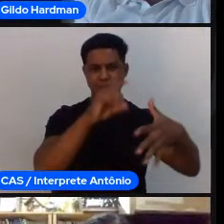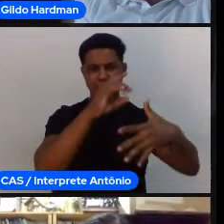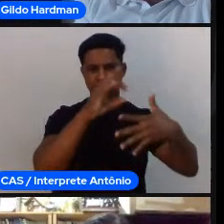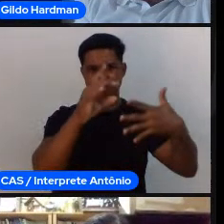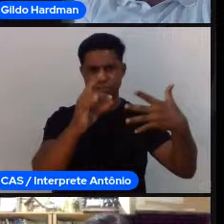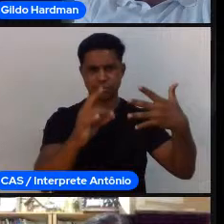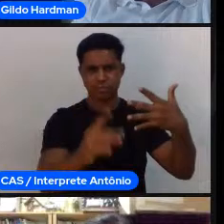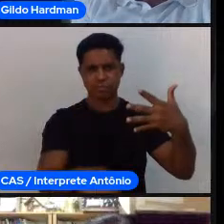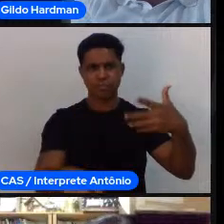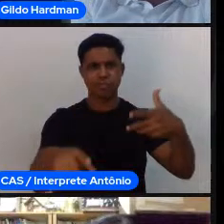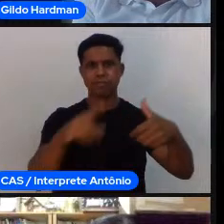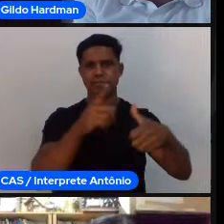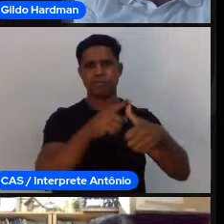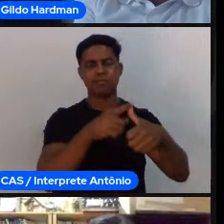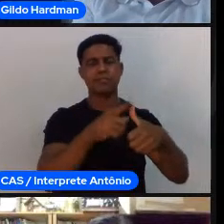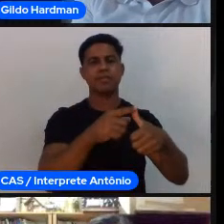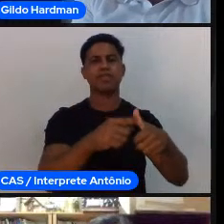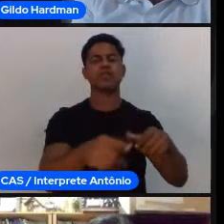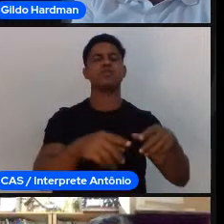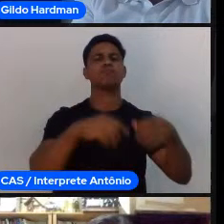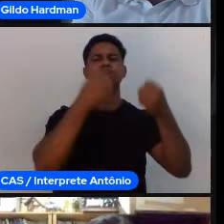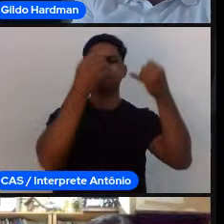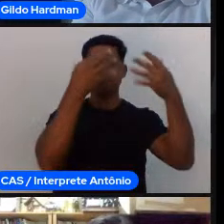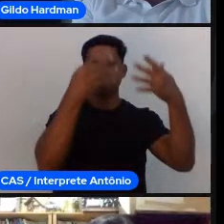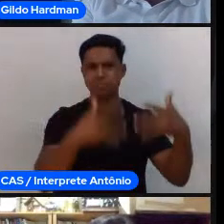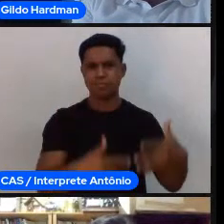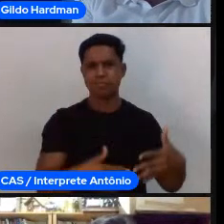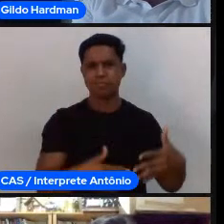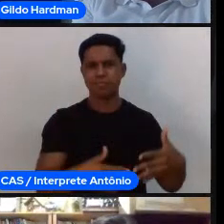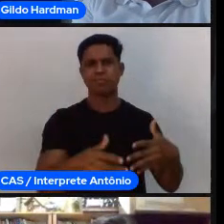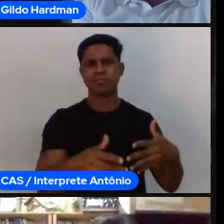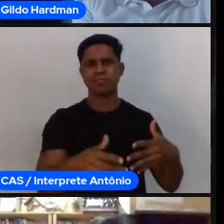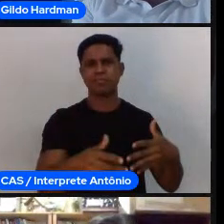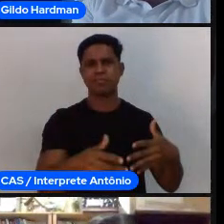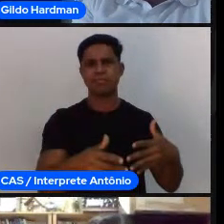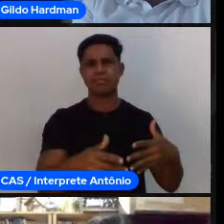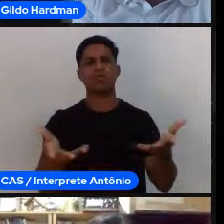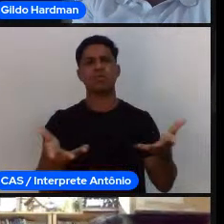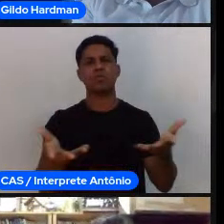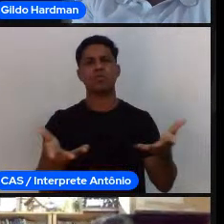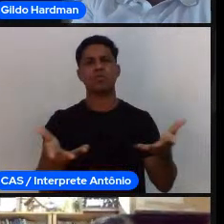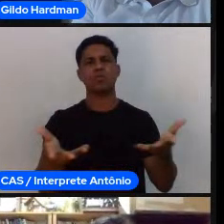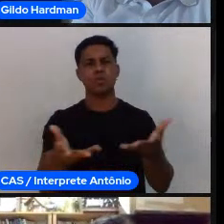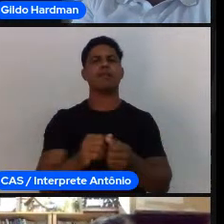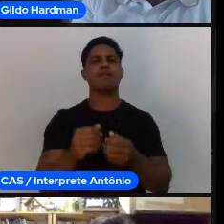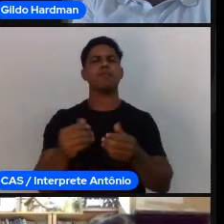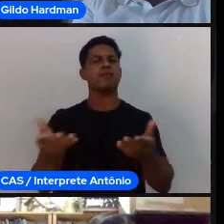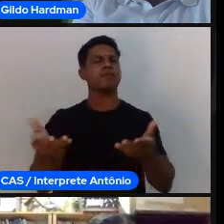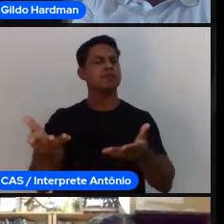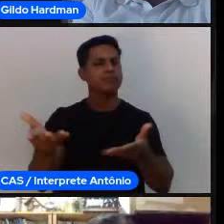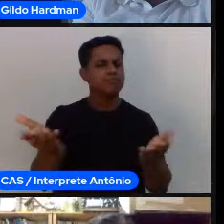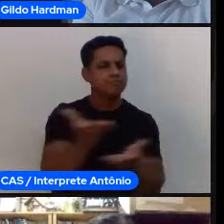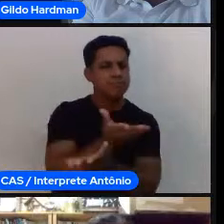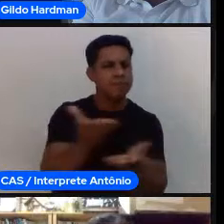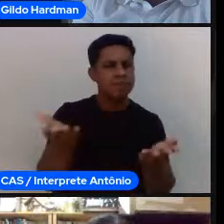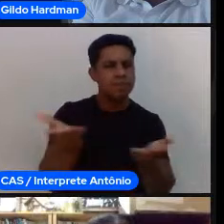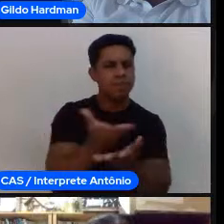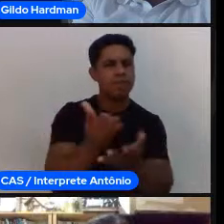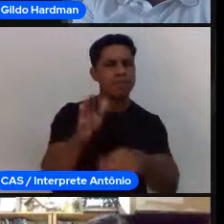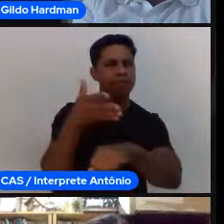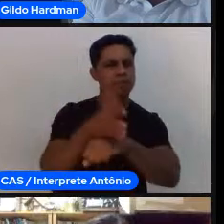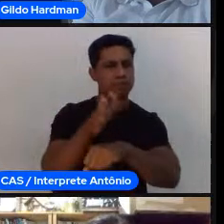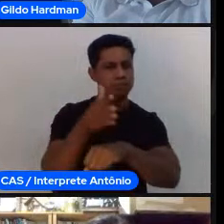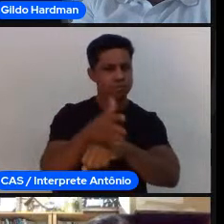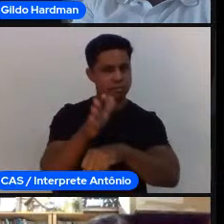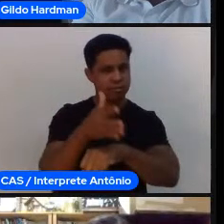mais hoje, que passa pela formação e intervenção de treinadores e treinadoras, mas a gente também estuda metodologias